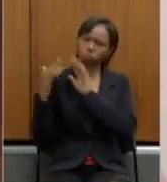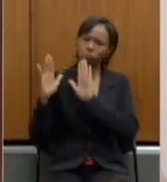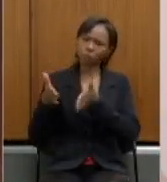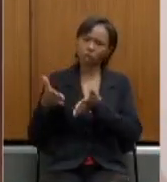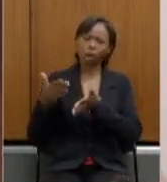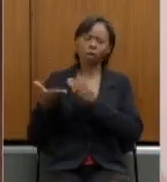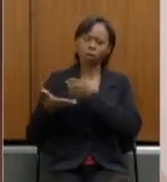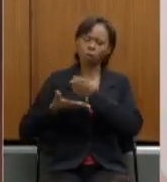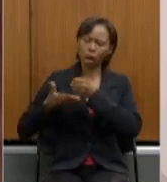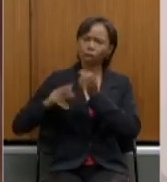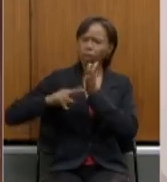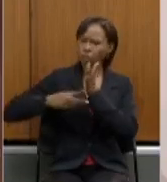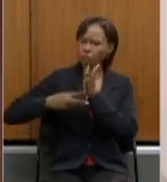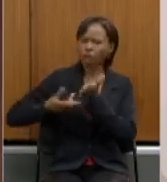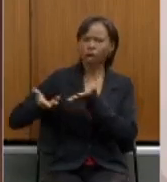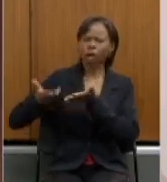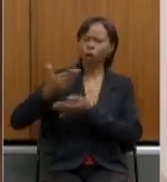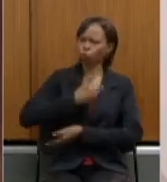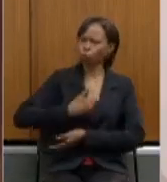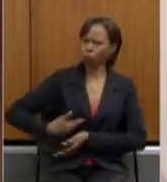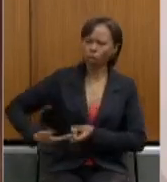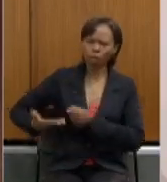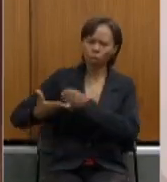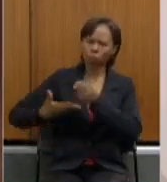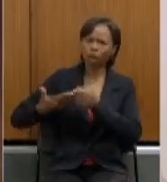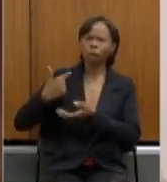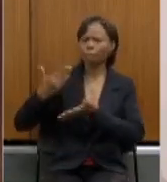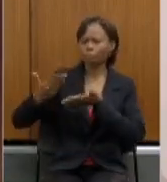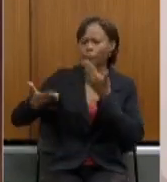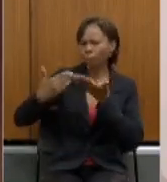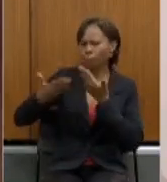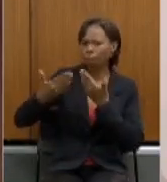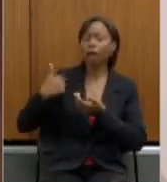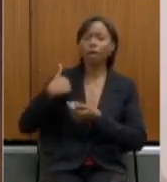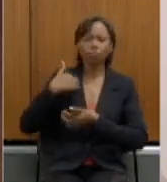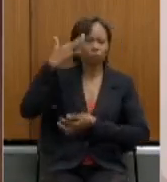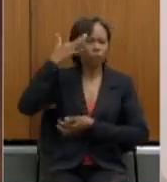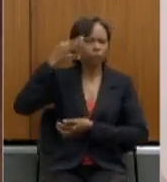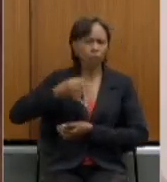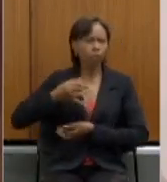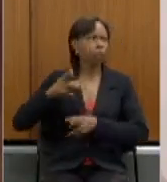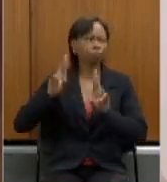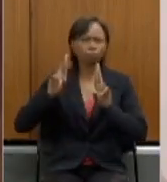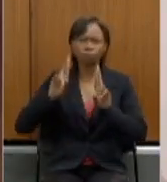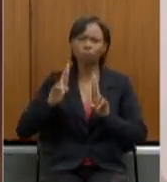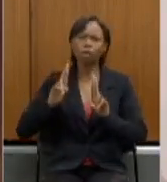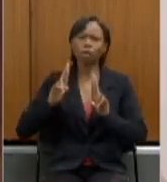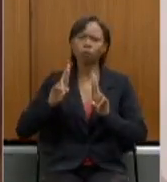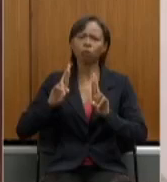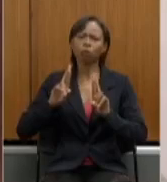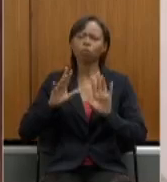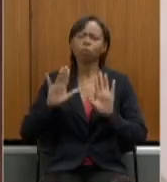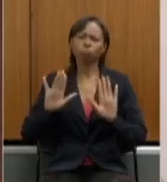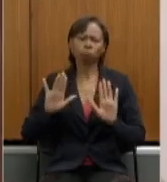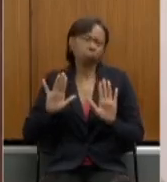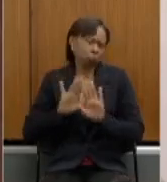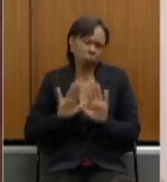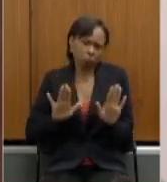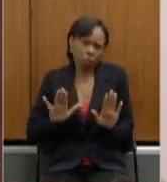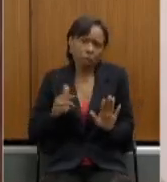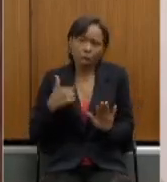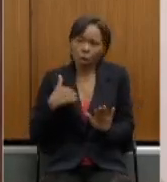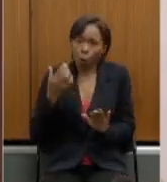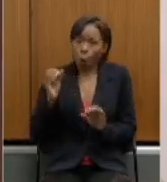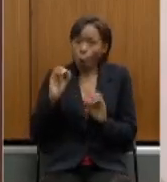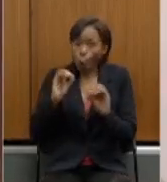eu tinha dialogado feito o impacto mas tinha certeza também da responsabilidade da gente reduzir esse déficit e eu não recebi um ovo